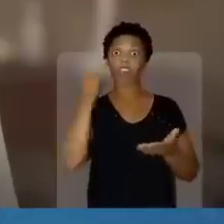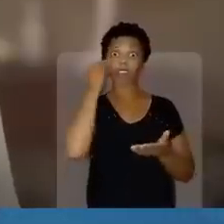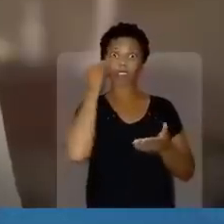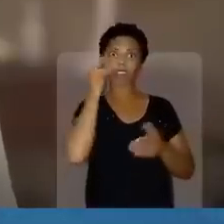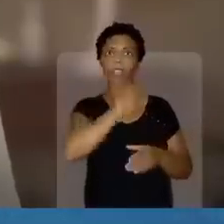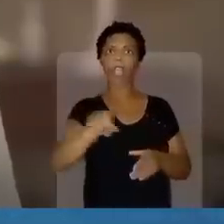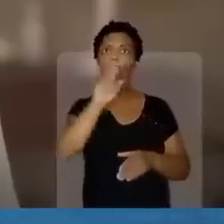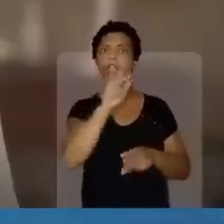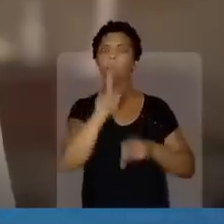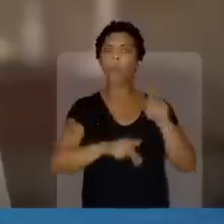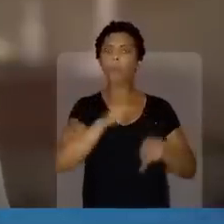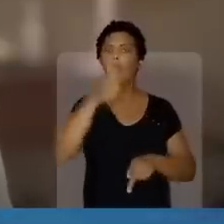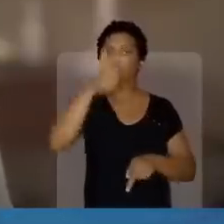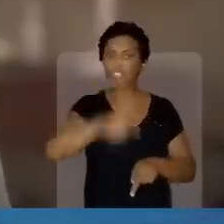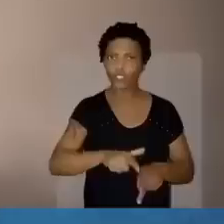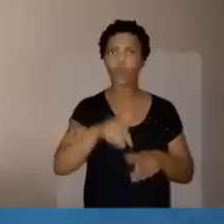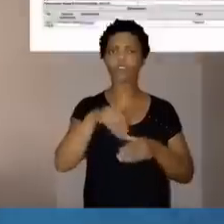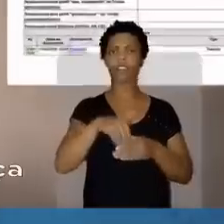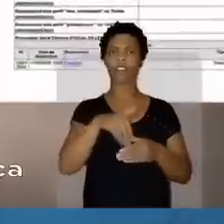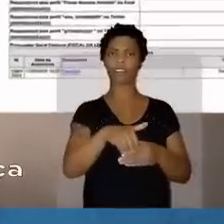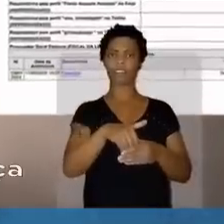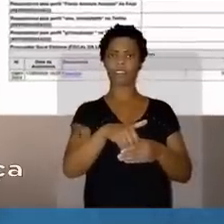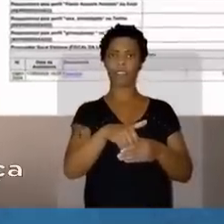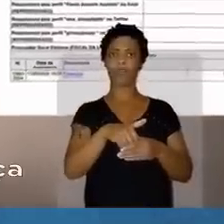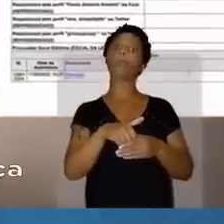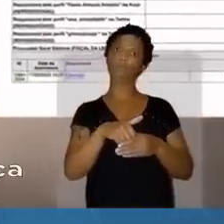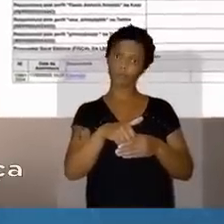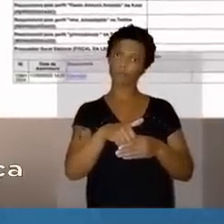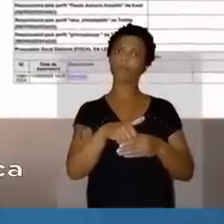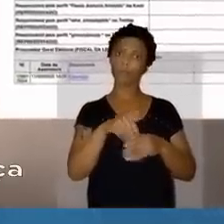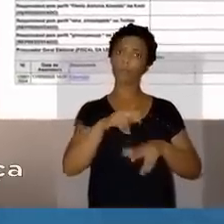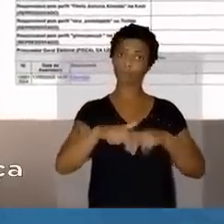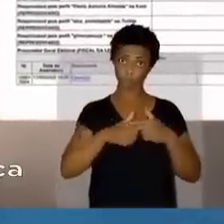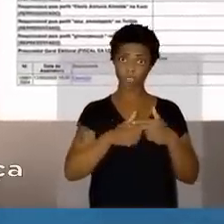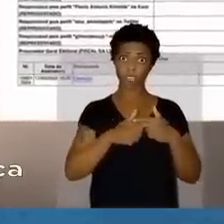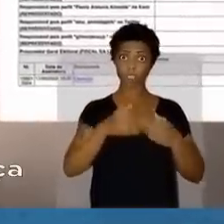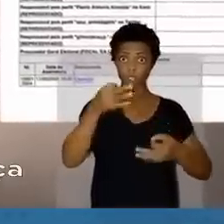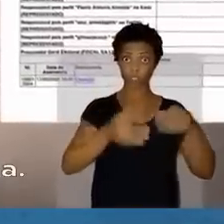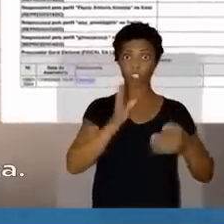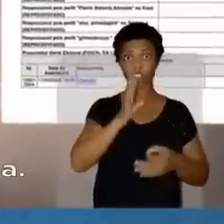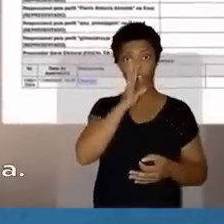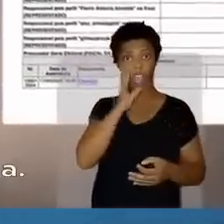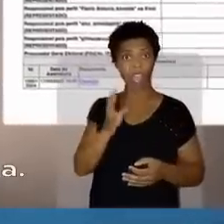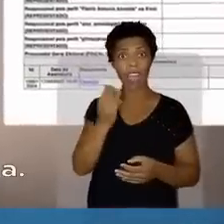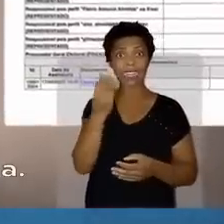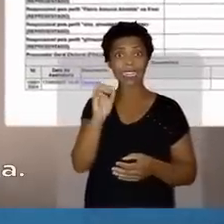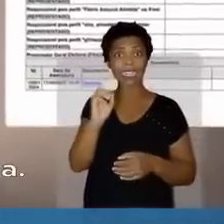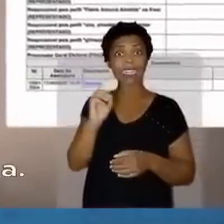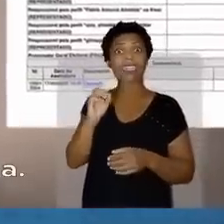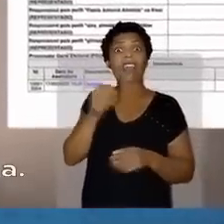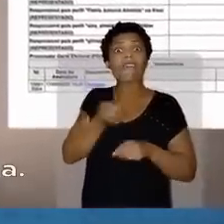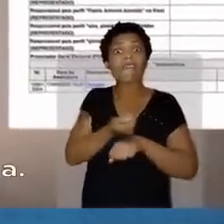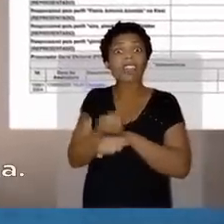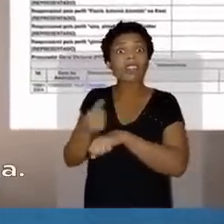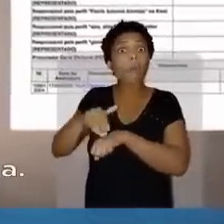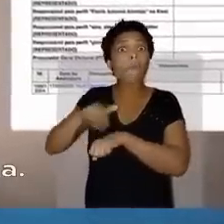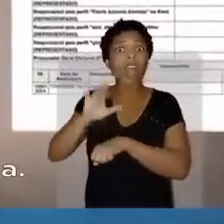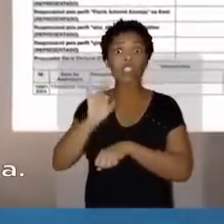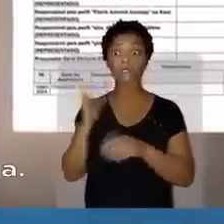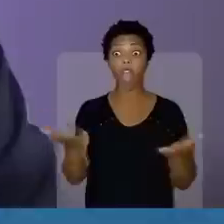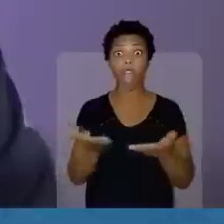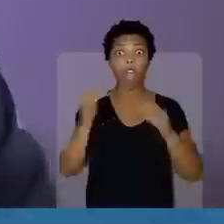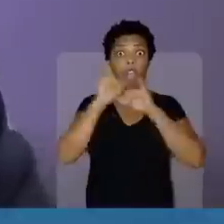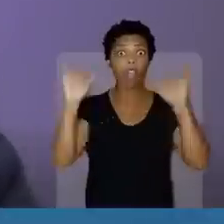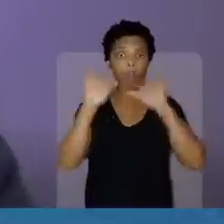enganar o povo mais uma vez nessa eleição. Não é à toa que ele já foi condenado na justiça por mais de 30 fake news só nessa